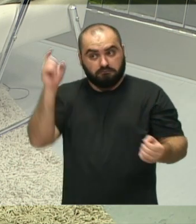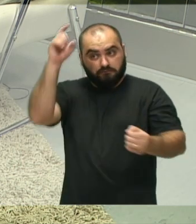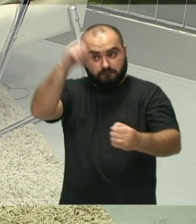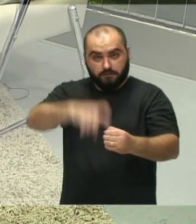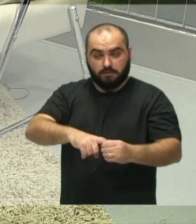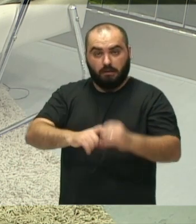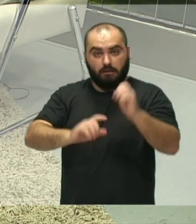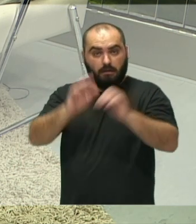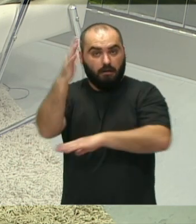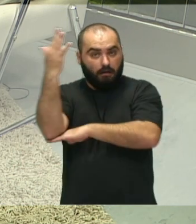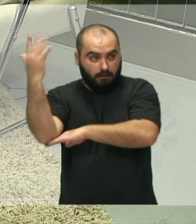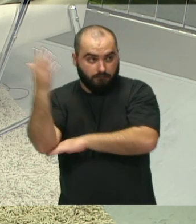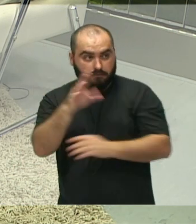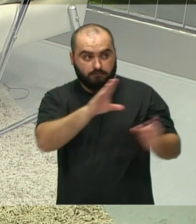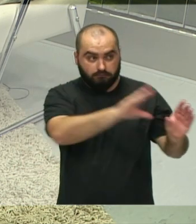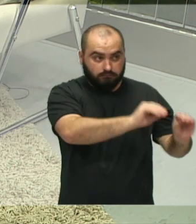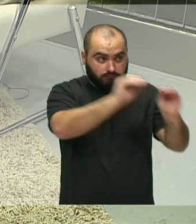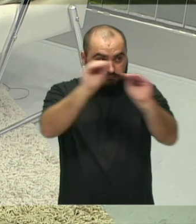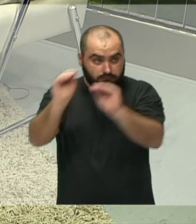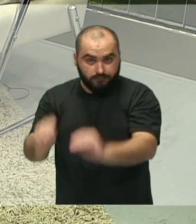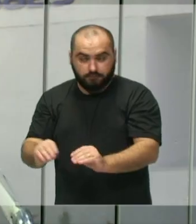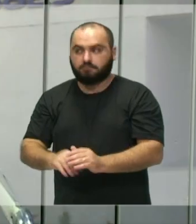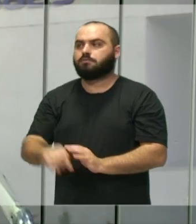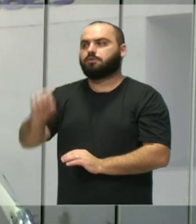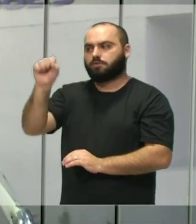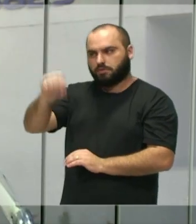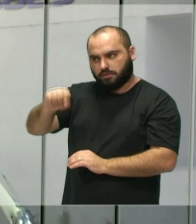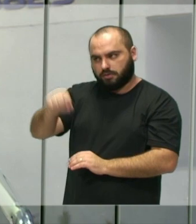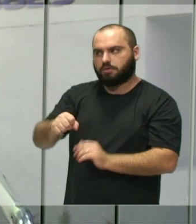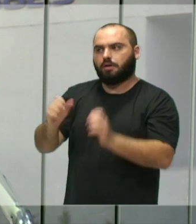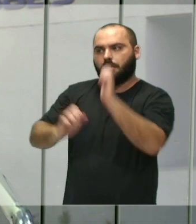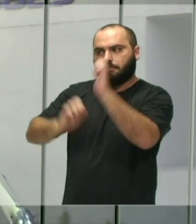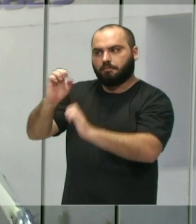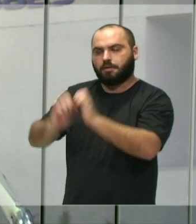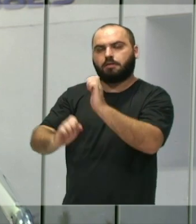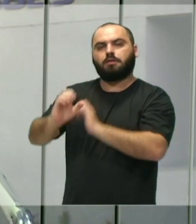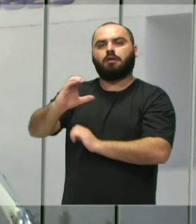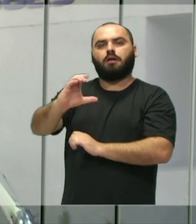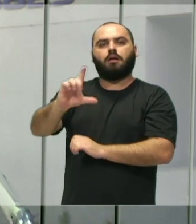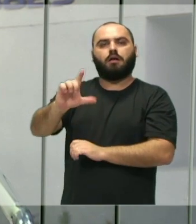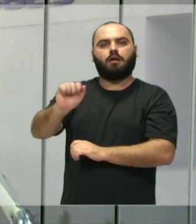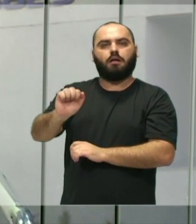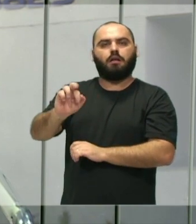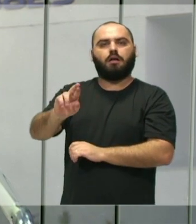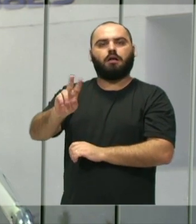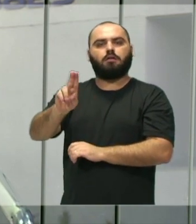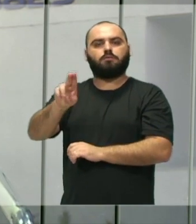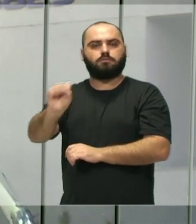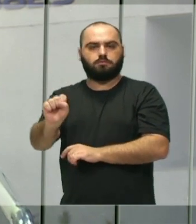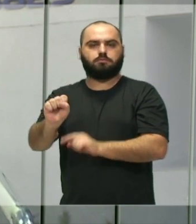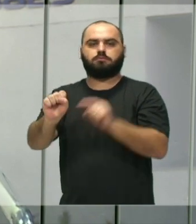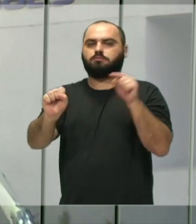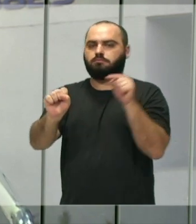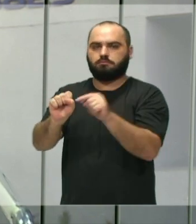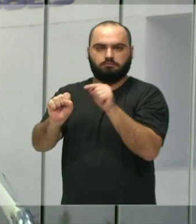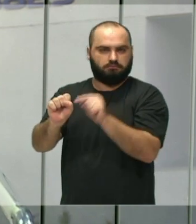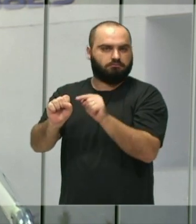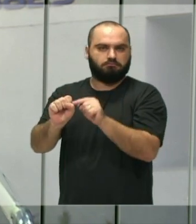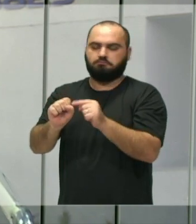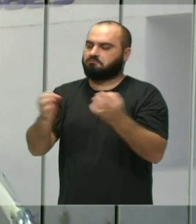árvore e colocar no local que... Foi, foi a construtora Claros e o que foi muito interessante é que ele fez mais do que a lei